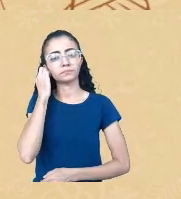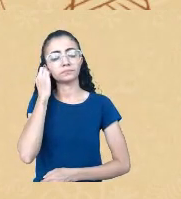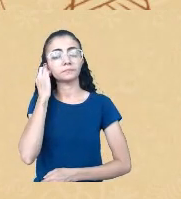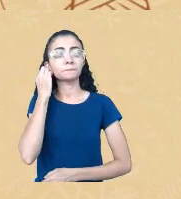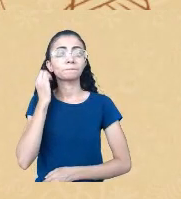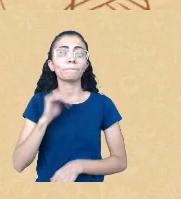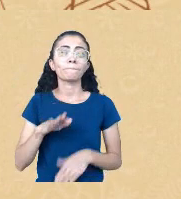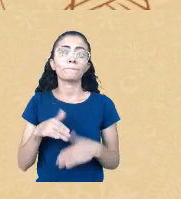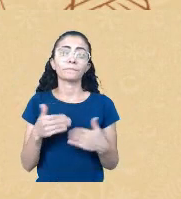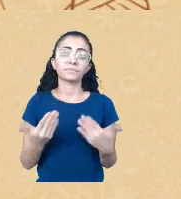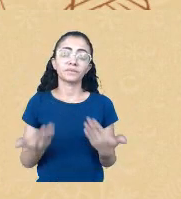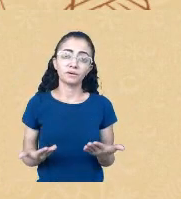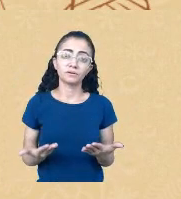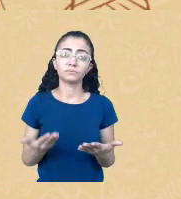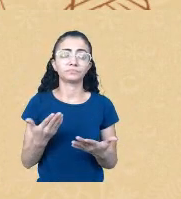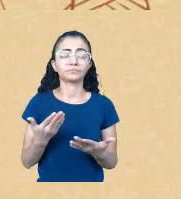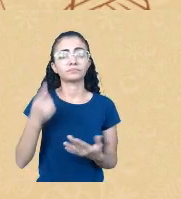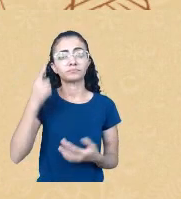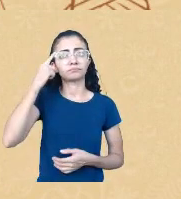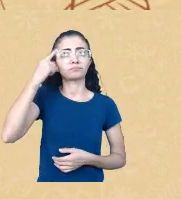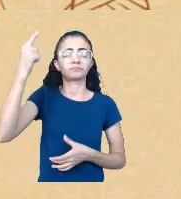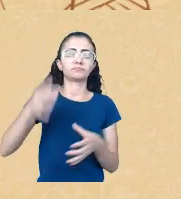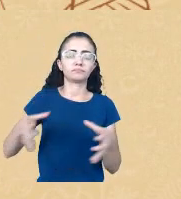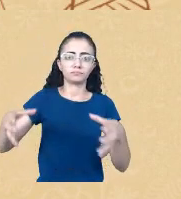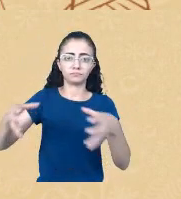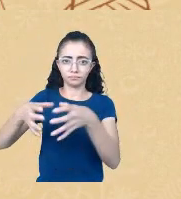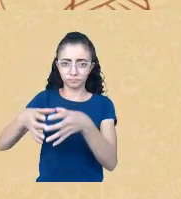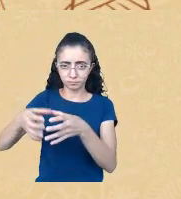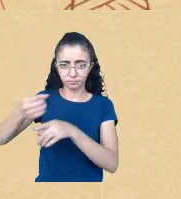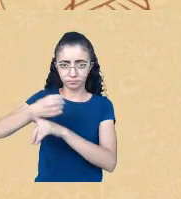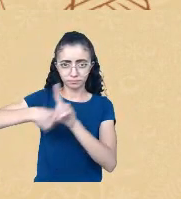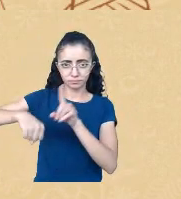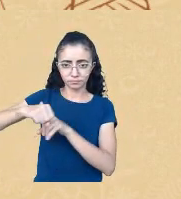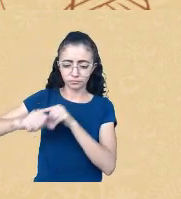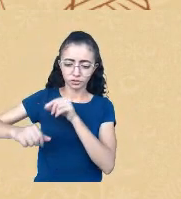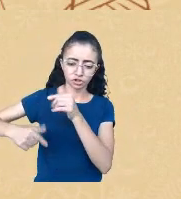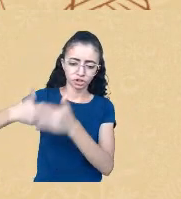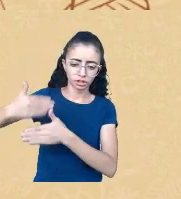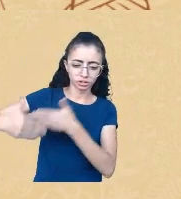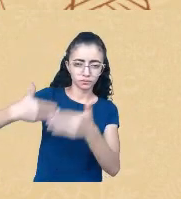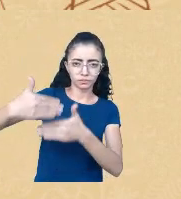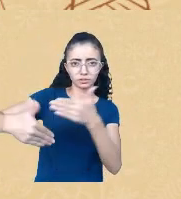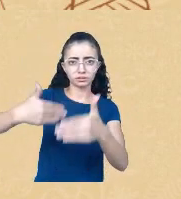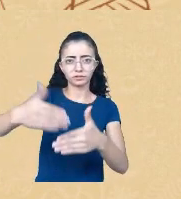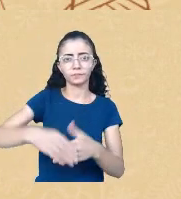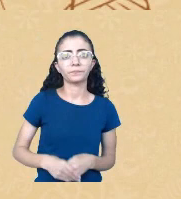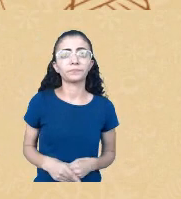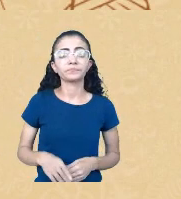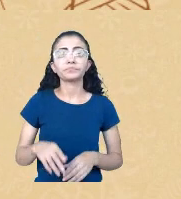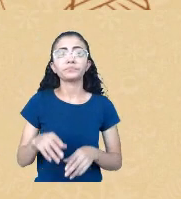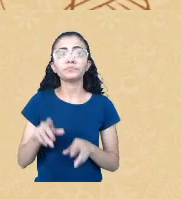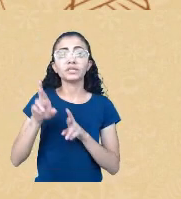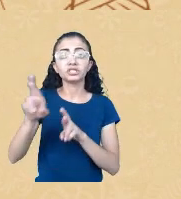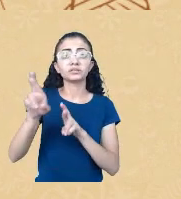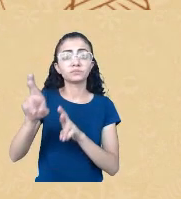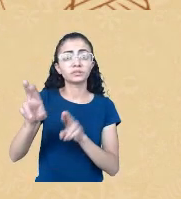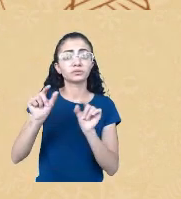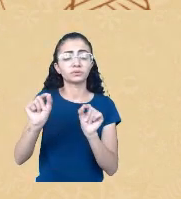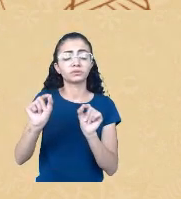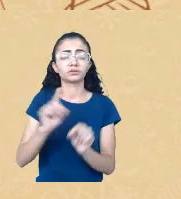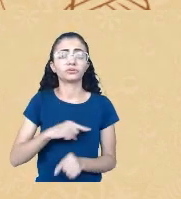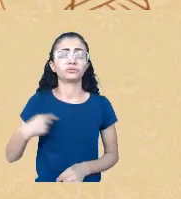da categoria racial de transição ela tinha essa expectativa de que nós uma vez